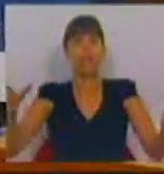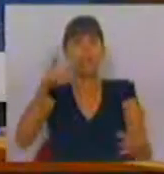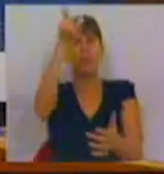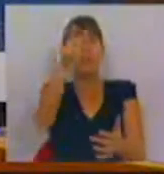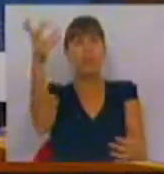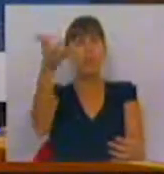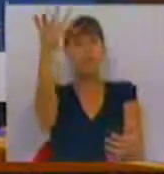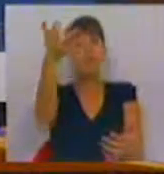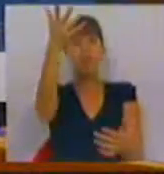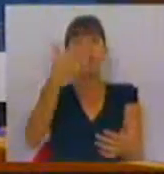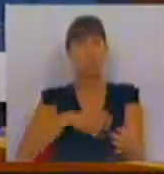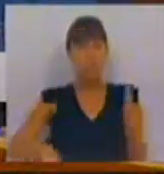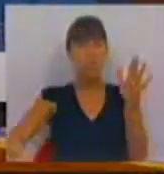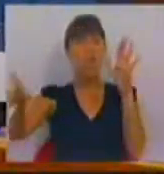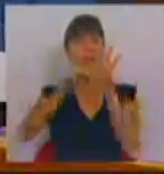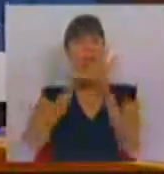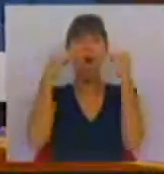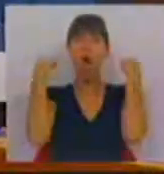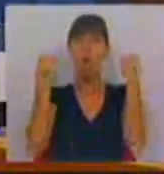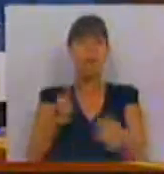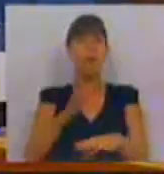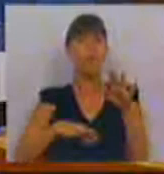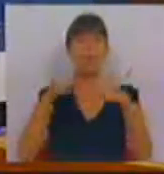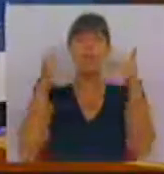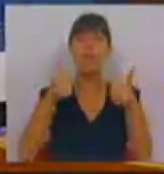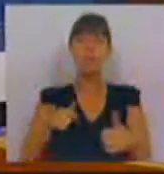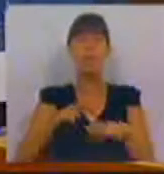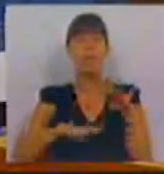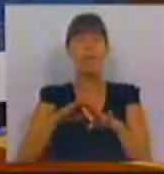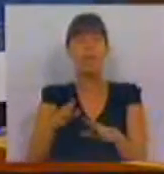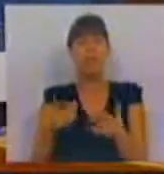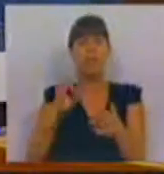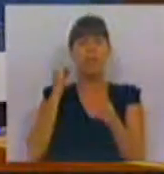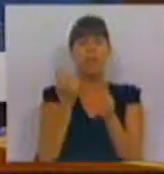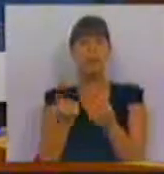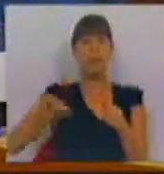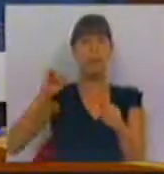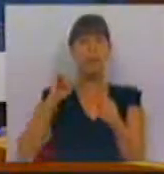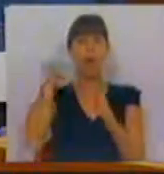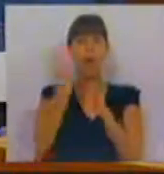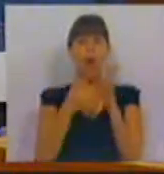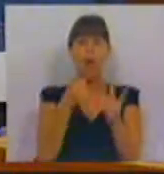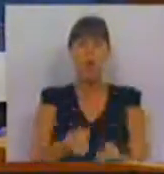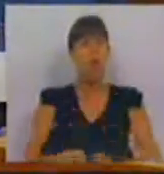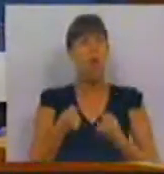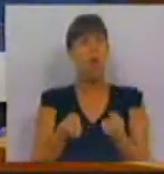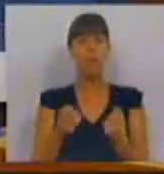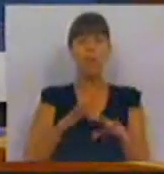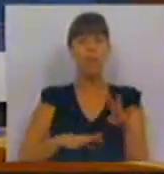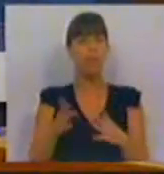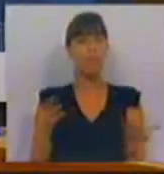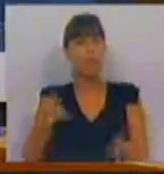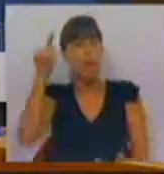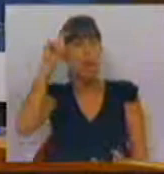exigir, quis legislar, não foi capaz de o fazer bem feito, fez isso inconstitucional e é incapaz de fazer